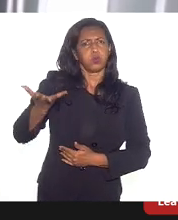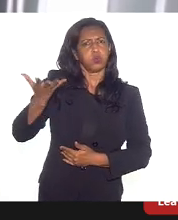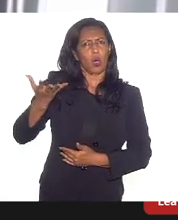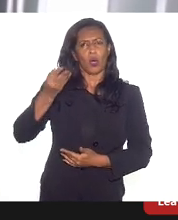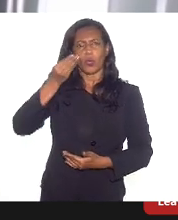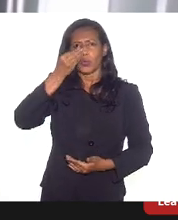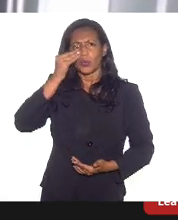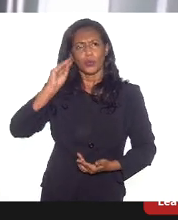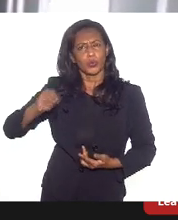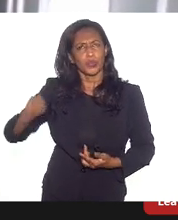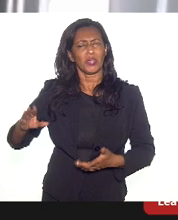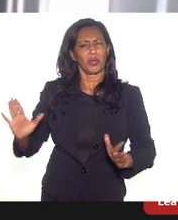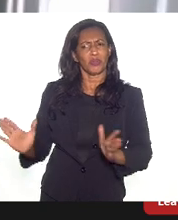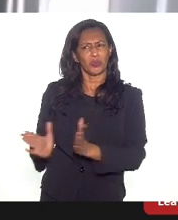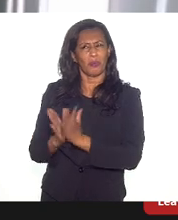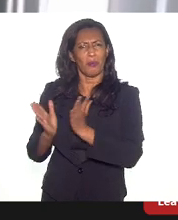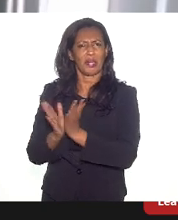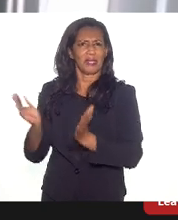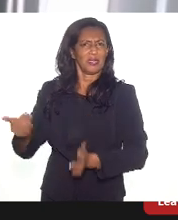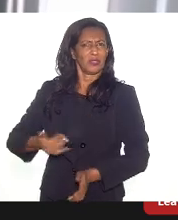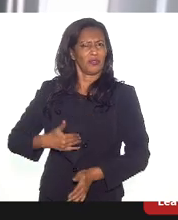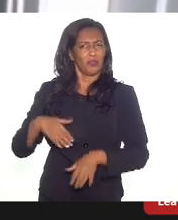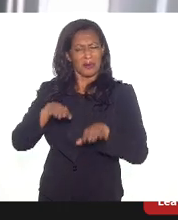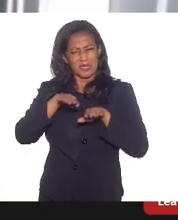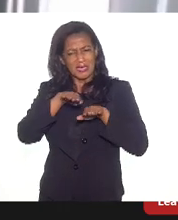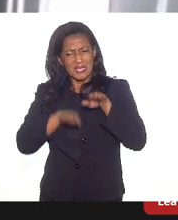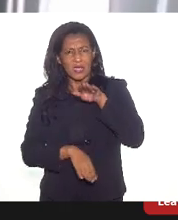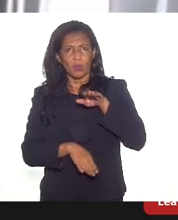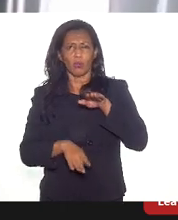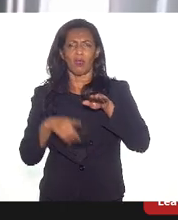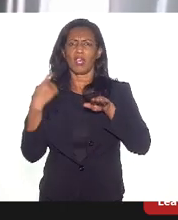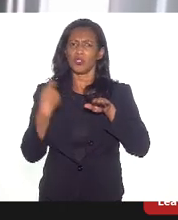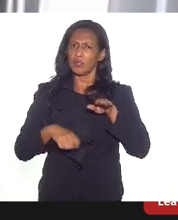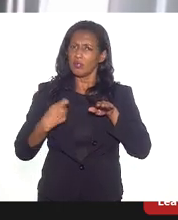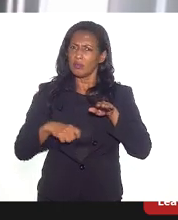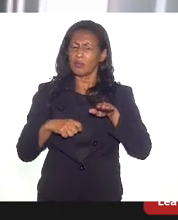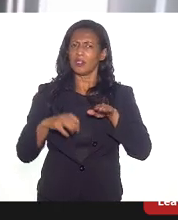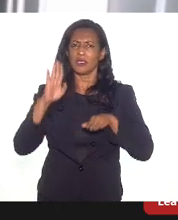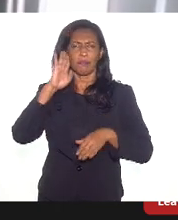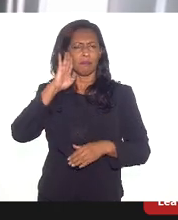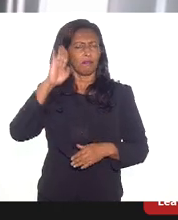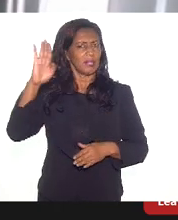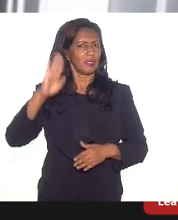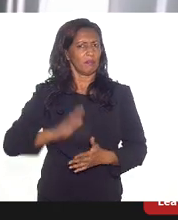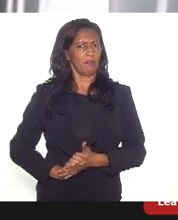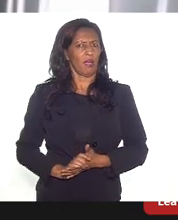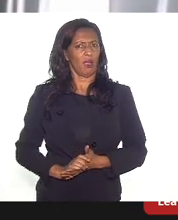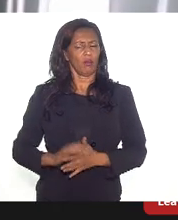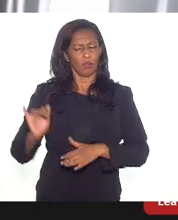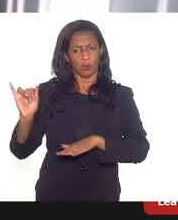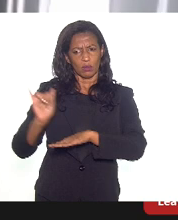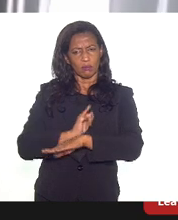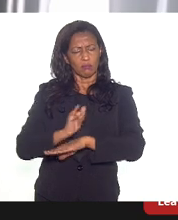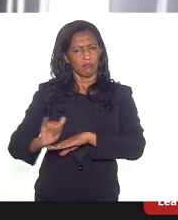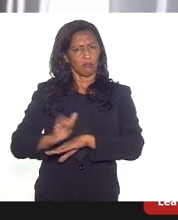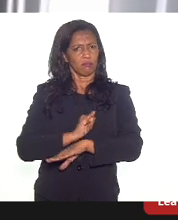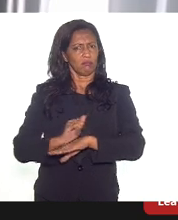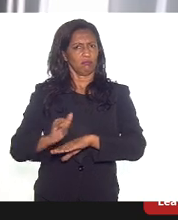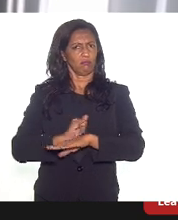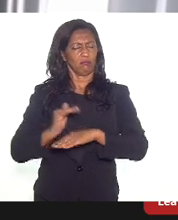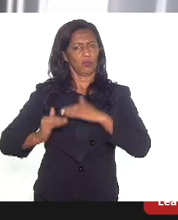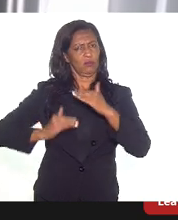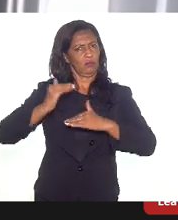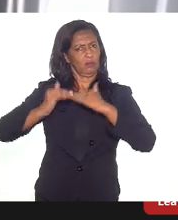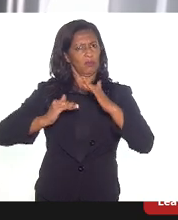de pobreza, de miséria, e essas desigualdades precisam ser enfrentadas como um eixo estruturante do nosso plano estratégico de desenvolvimento.